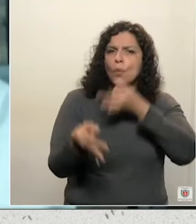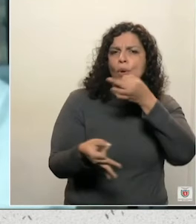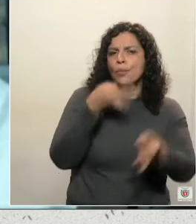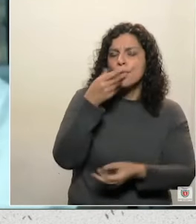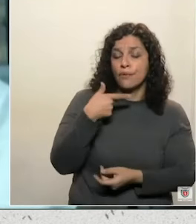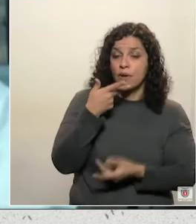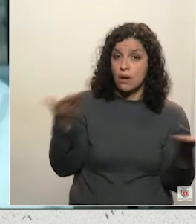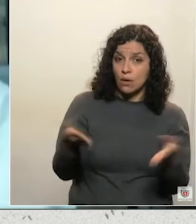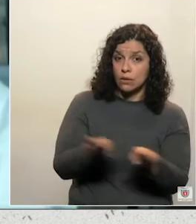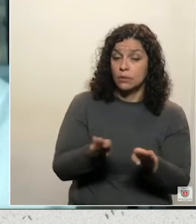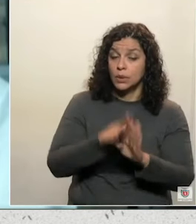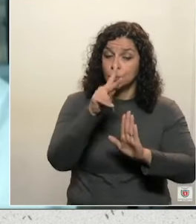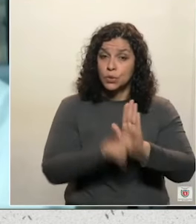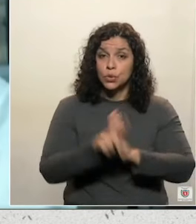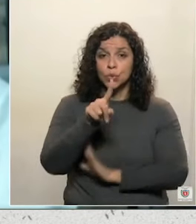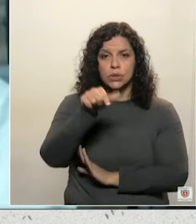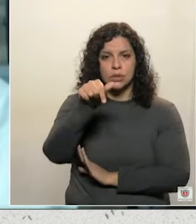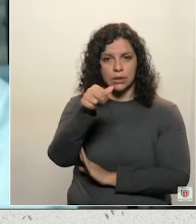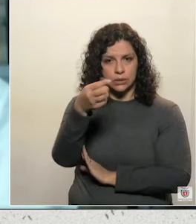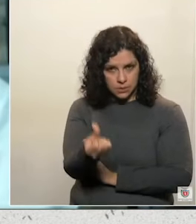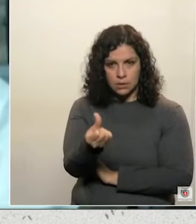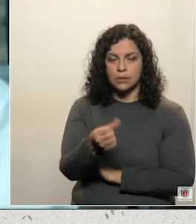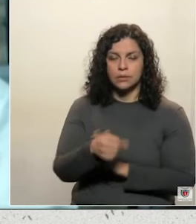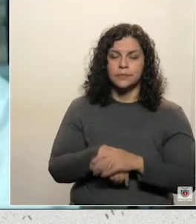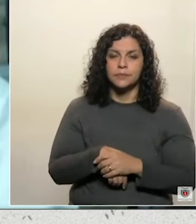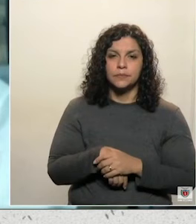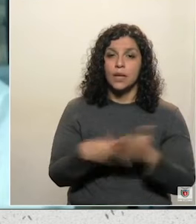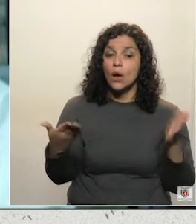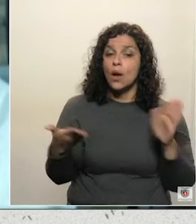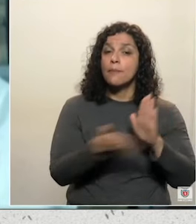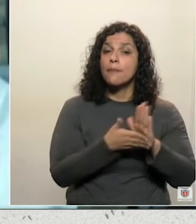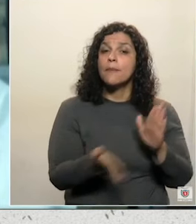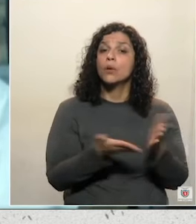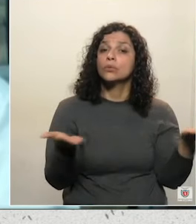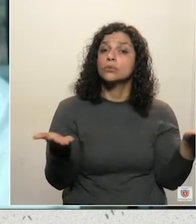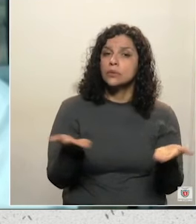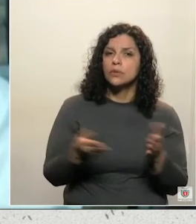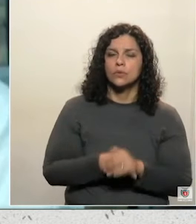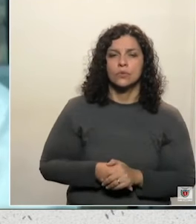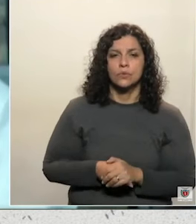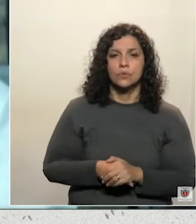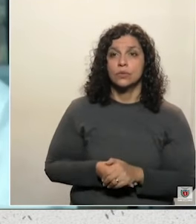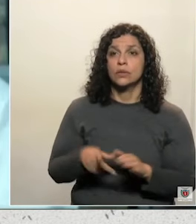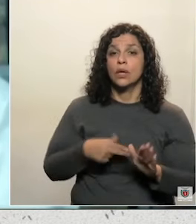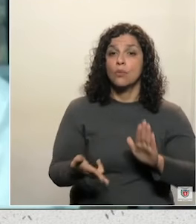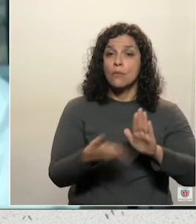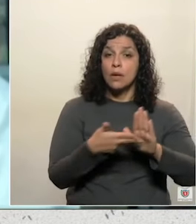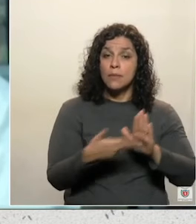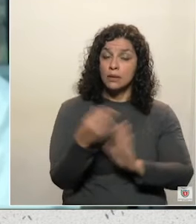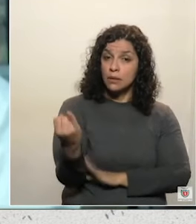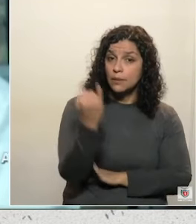expondo aqui, o projeto 176, que está em pauta hoje, e que vai receber uma emenda